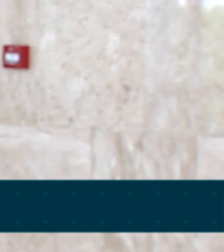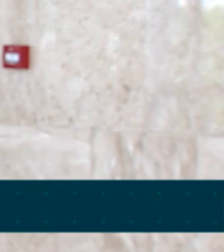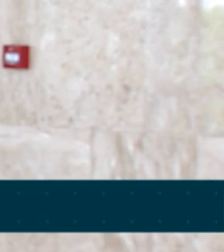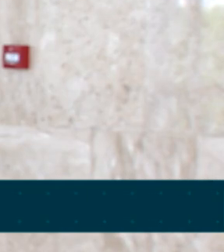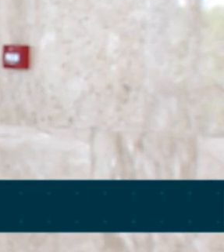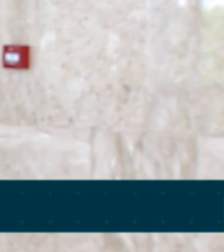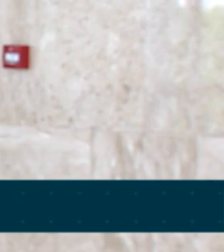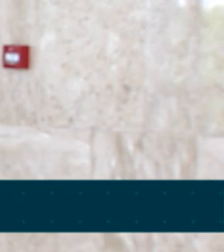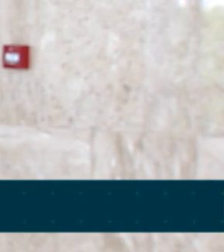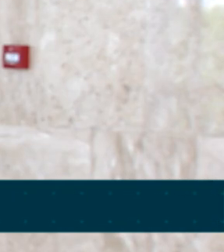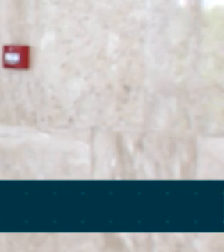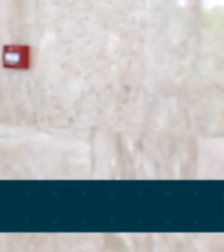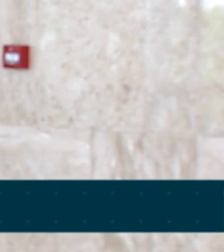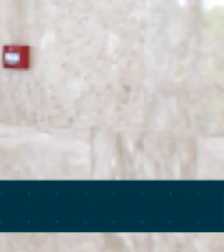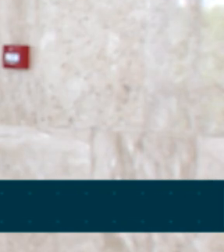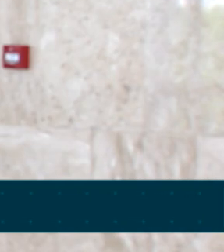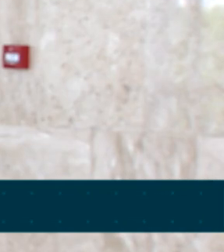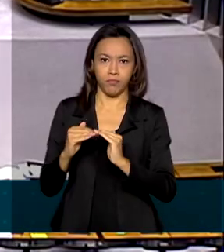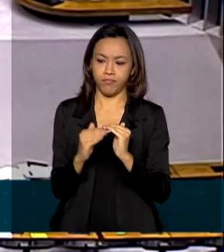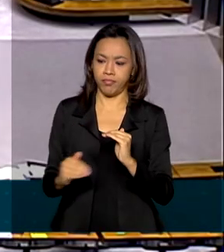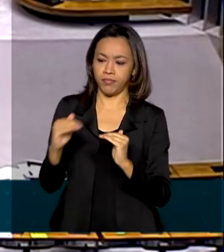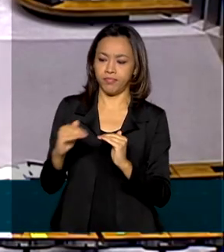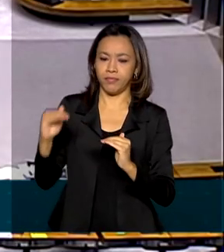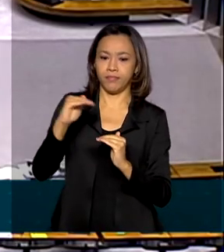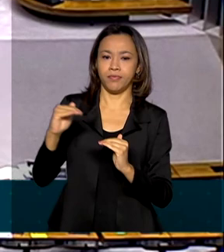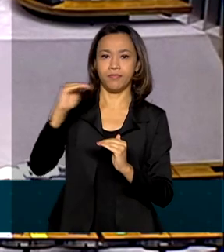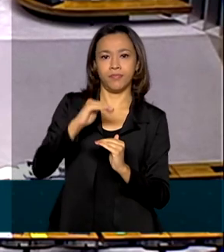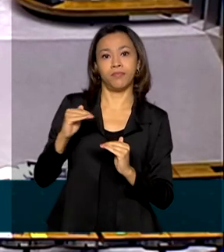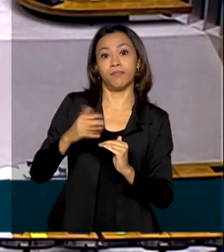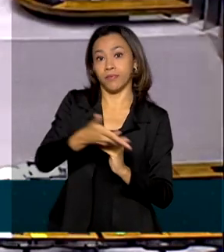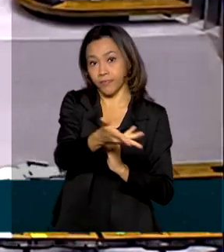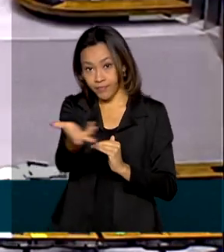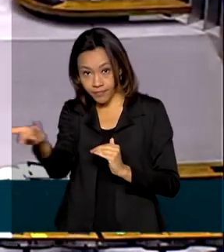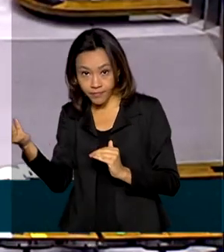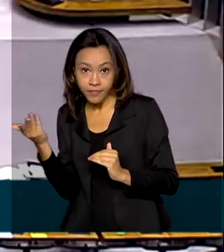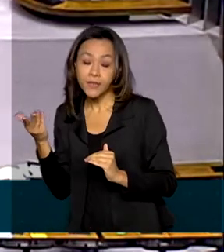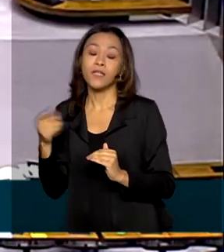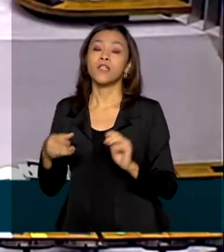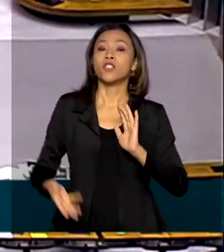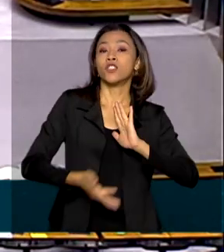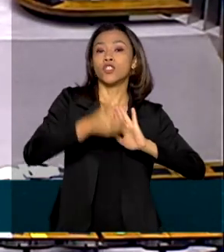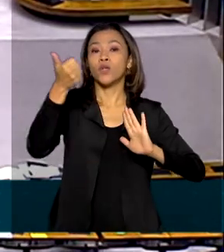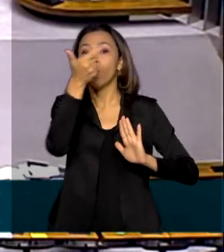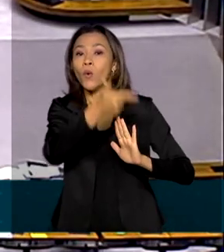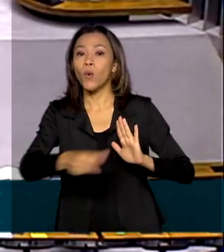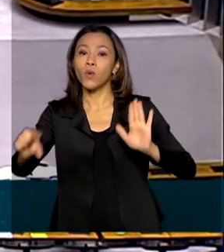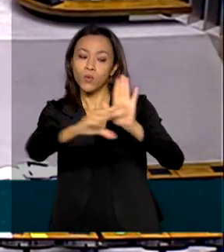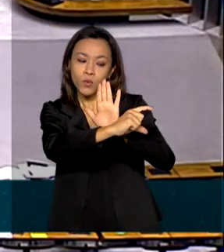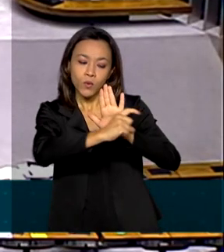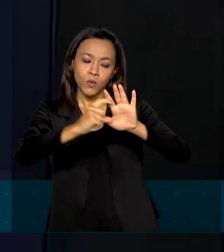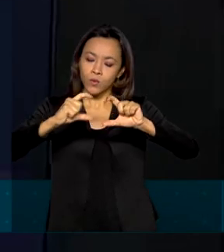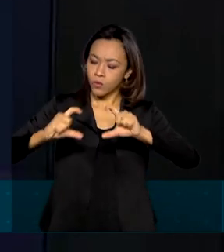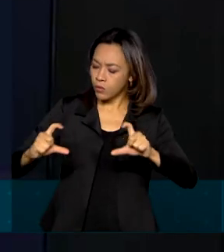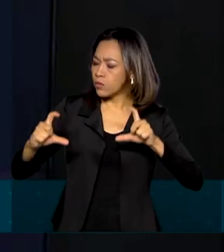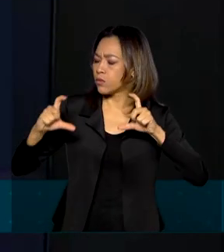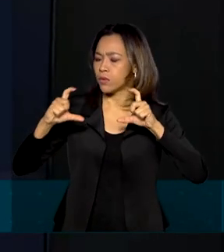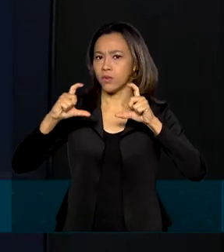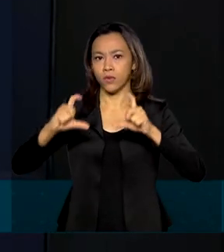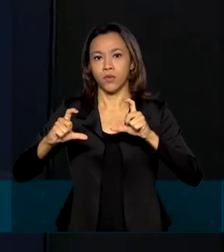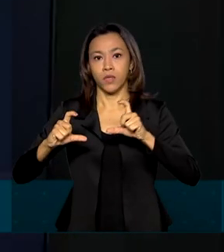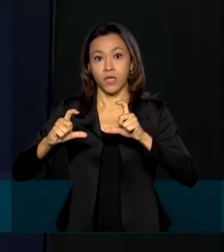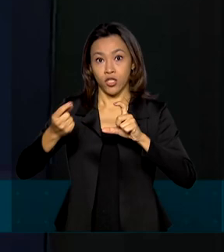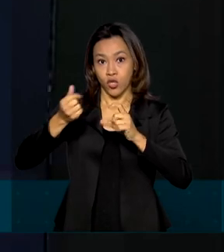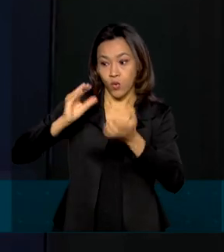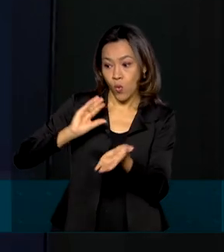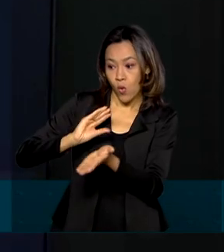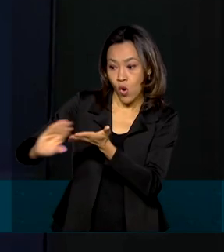progressão funcional de servidores e empregados públicos. Outro retirou do texto aí um trecho que acabava com repasses obrigatórios a